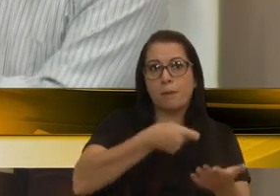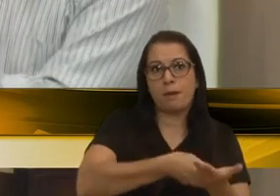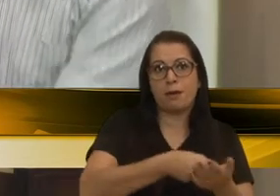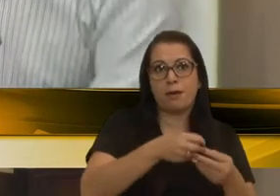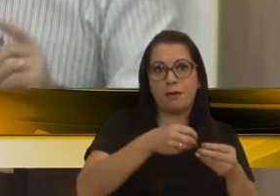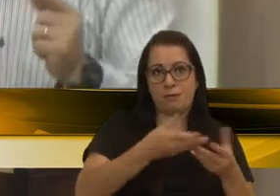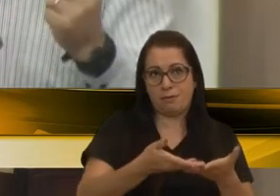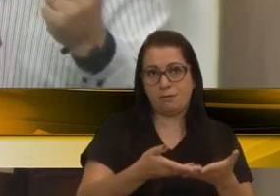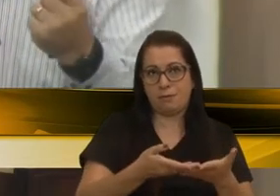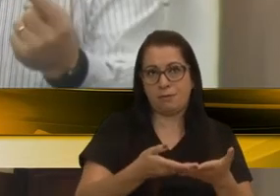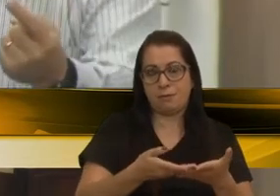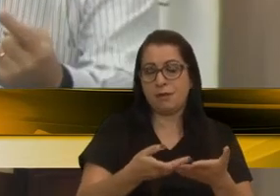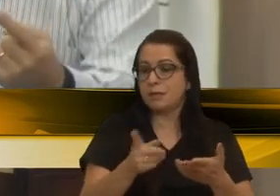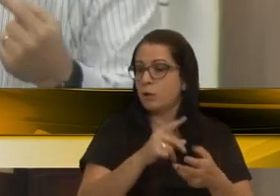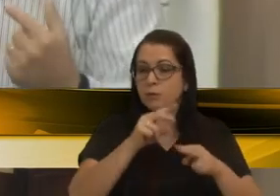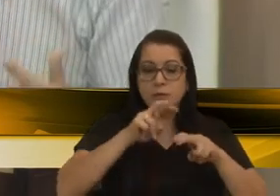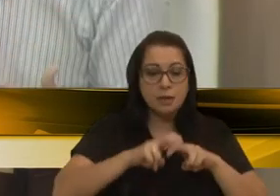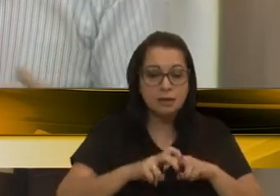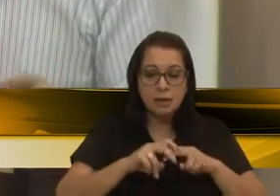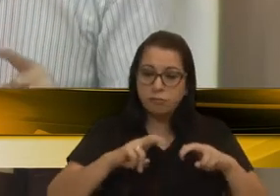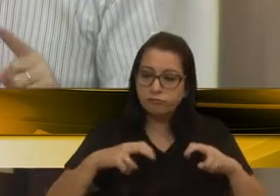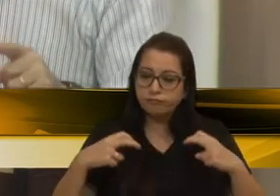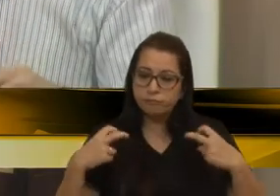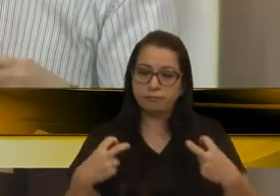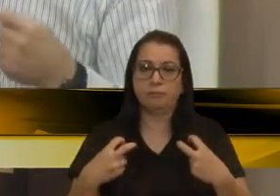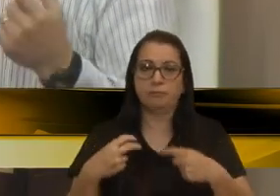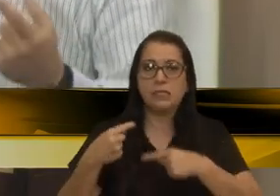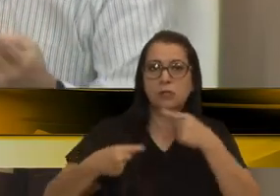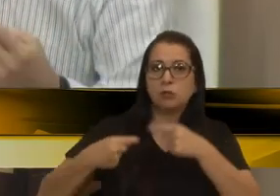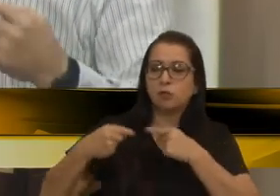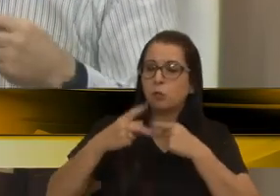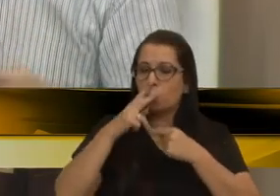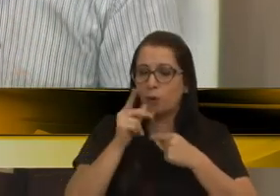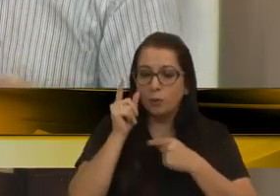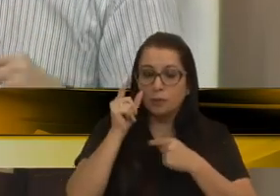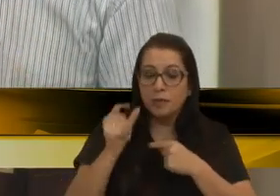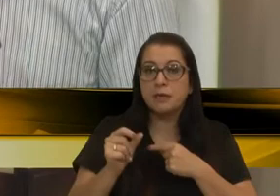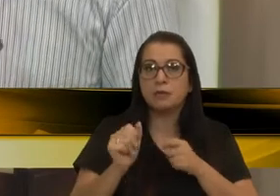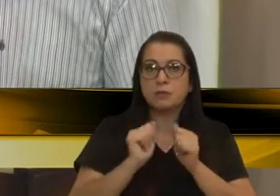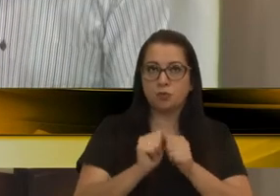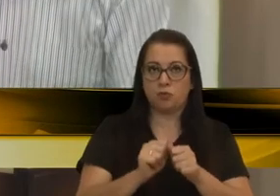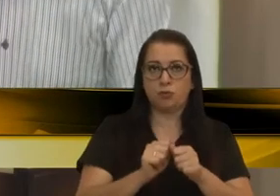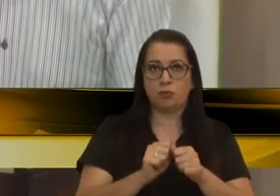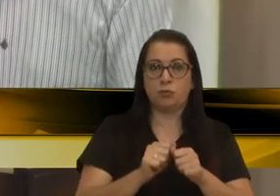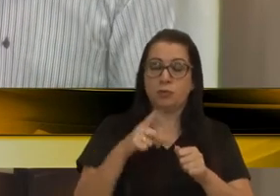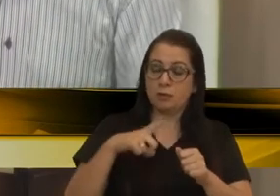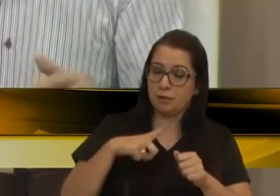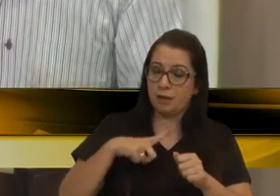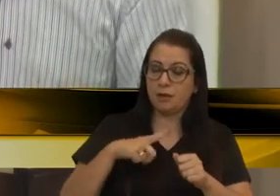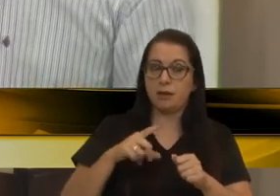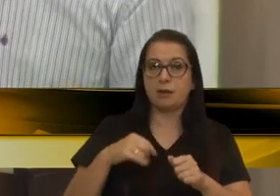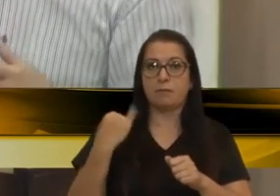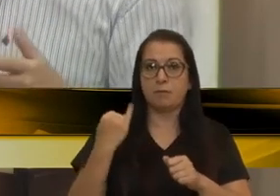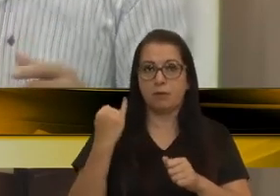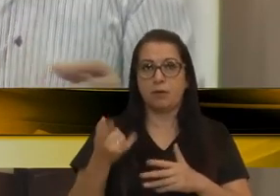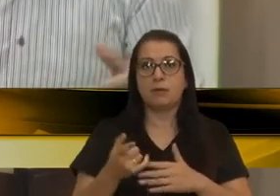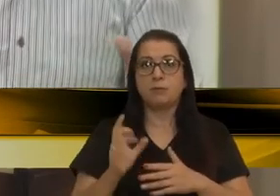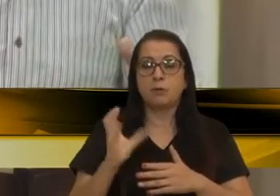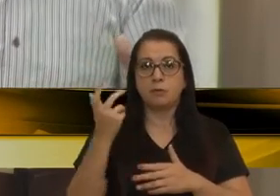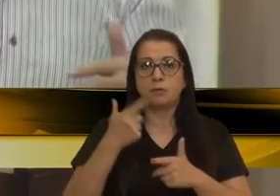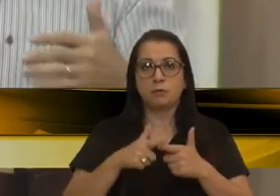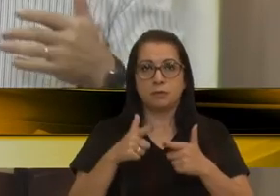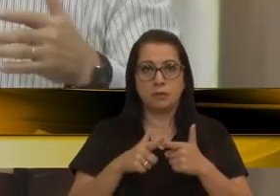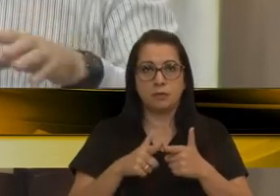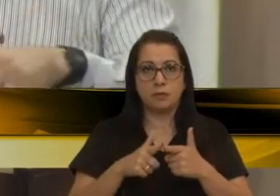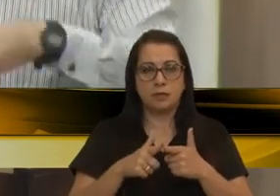Então, se não se sentar na mesma mesa, o mesmo interesse que é público e prevalece, enfim, resolver o